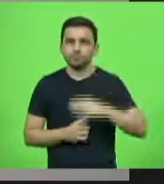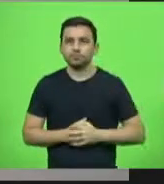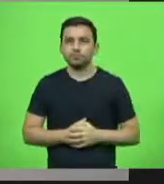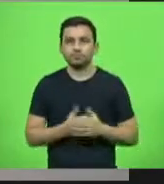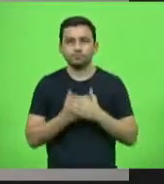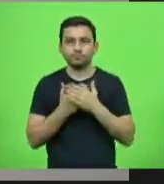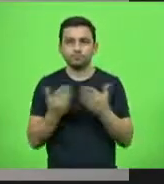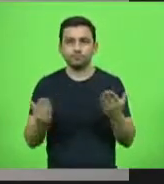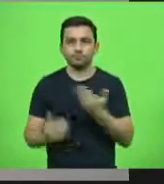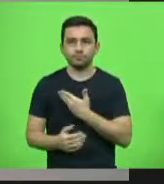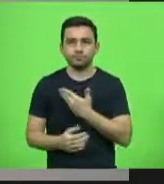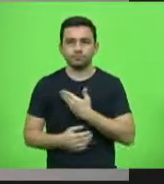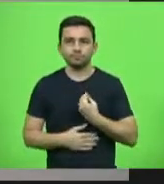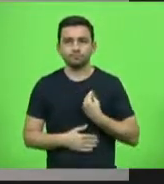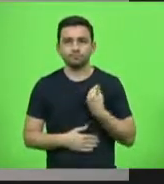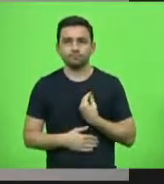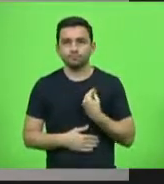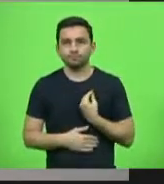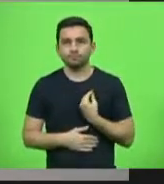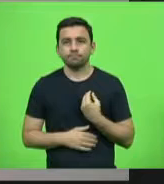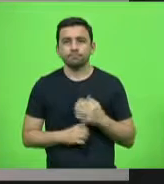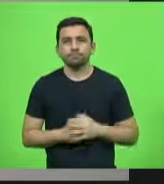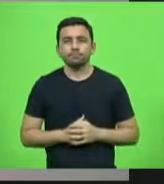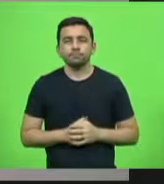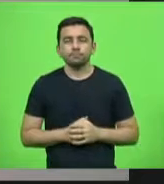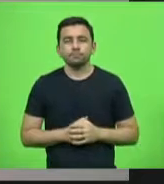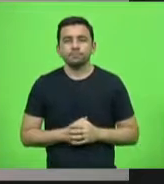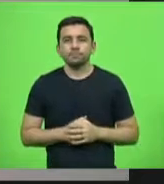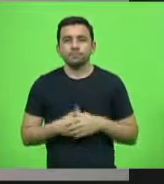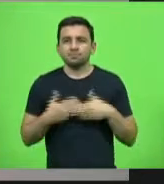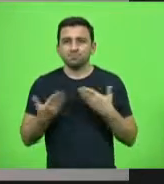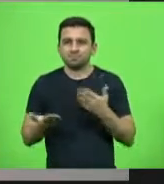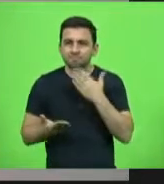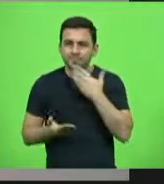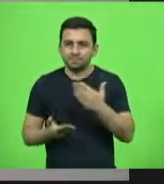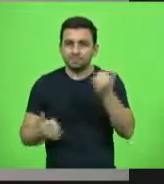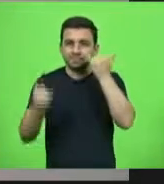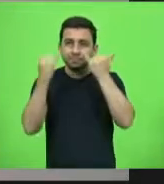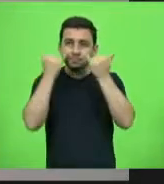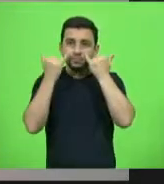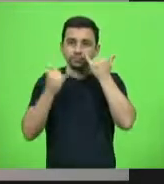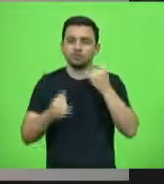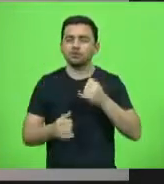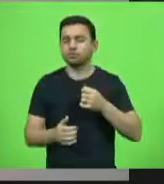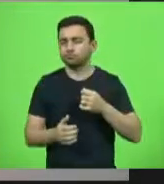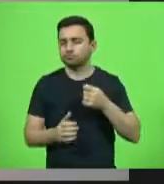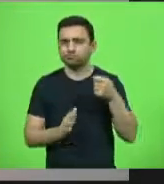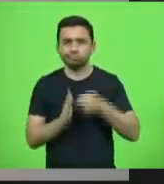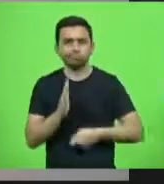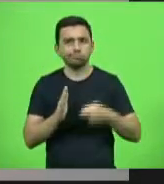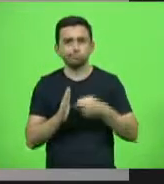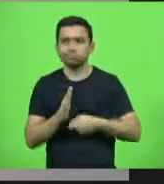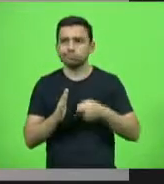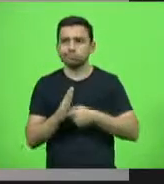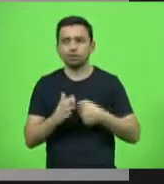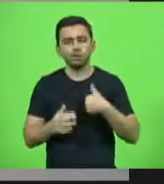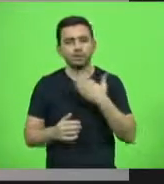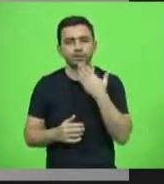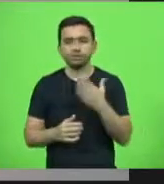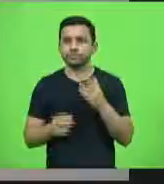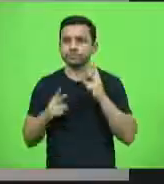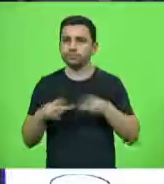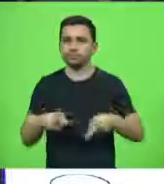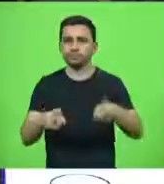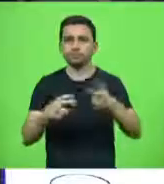colegas que se fazem presente. Esse pedido de informação, ele é constante pela minha pessoa. Nós